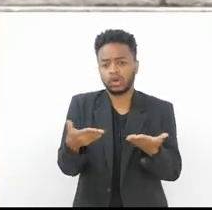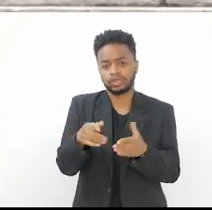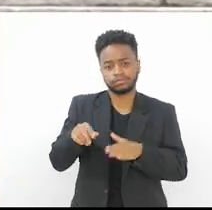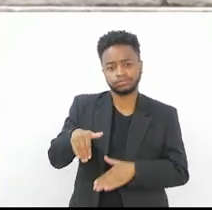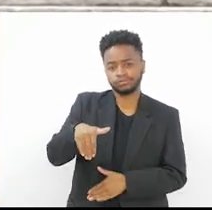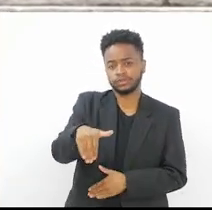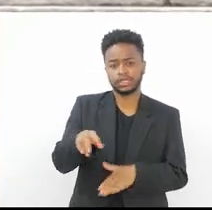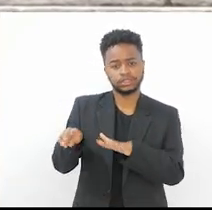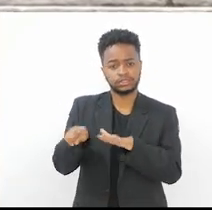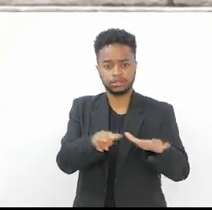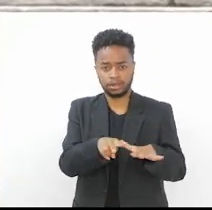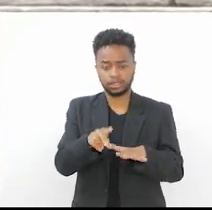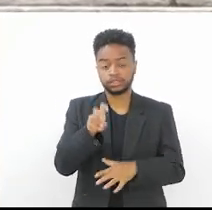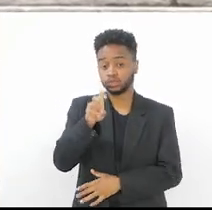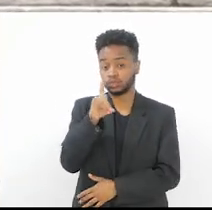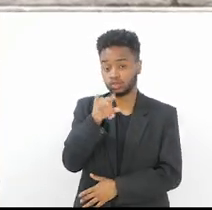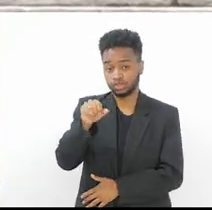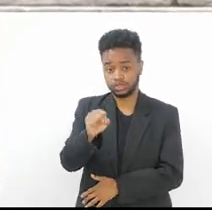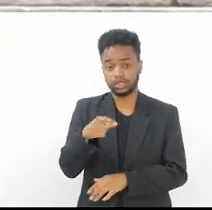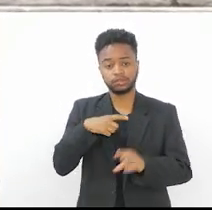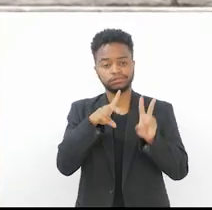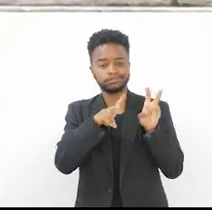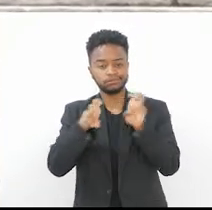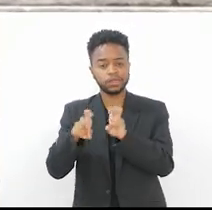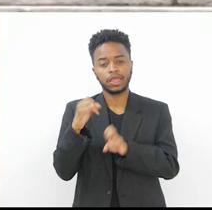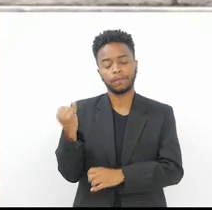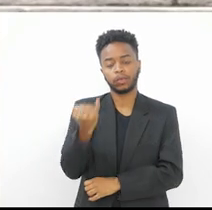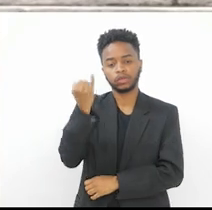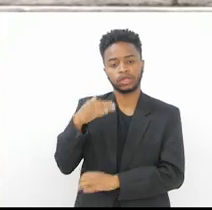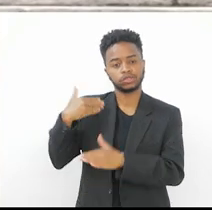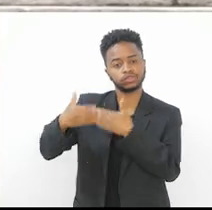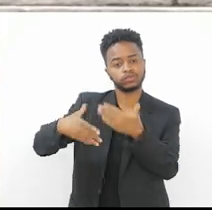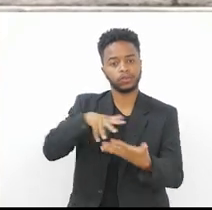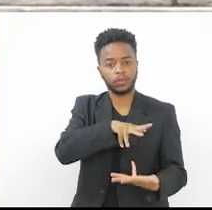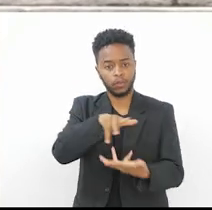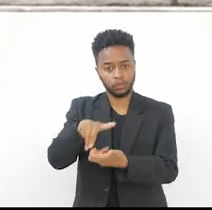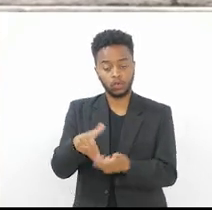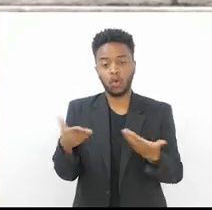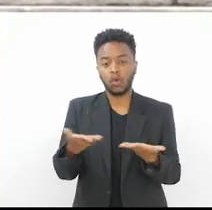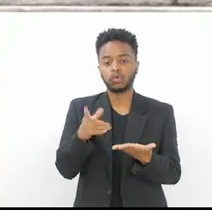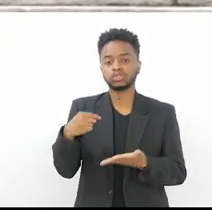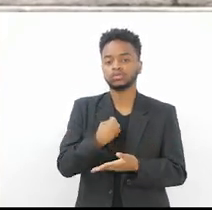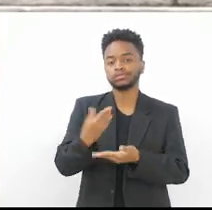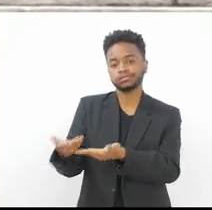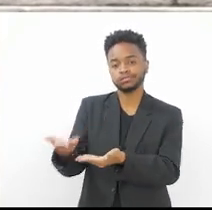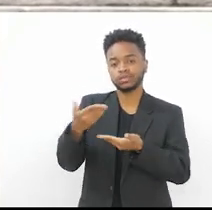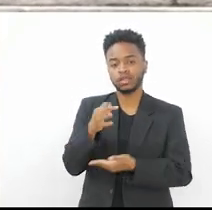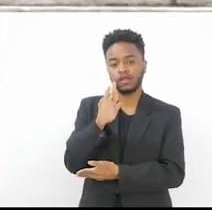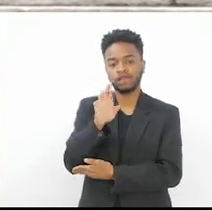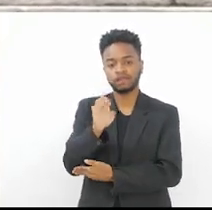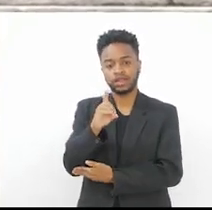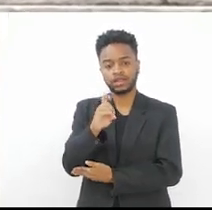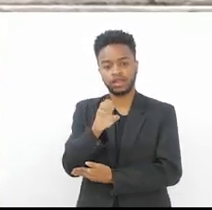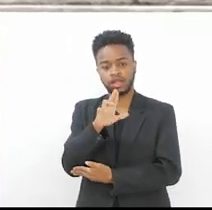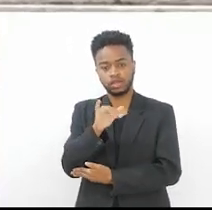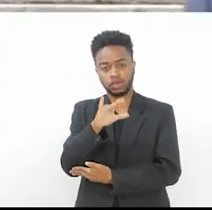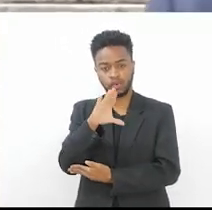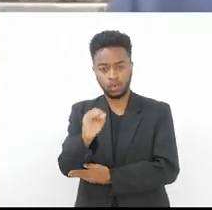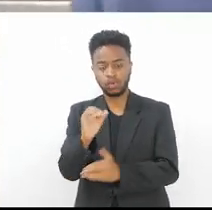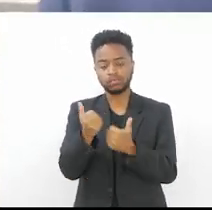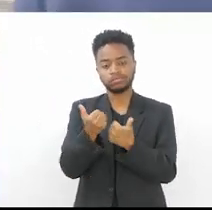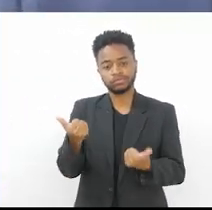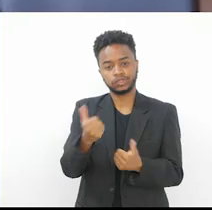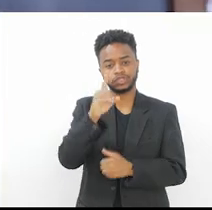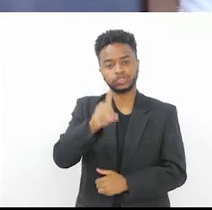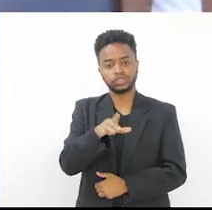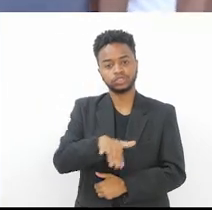dessa semana, desses cinco dias, temas essenciais para o desenvolvimento global. E hoje a gente conversa com o Frederico Lima, que é subdiretor